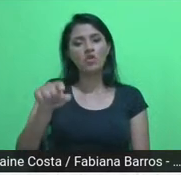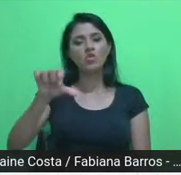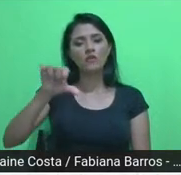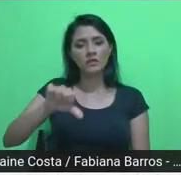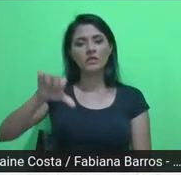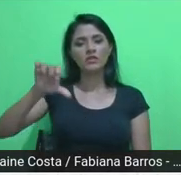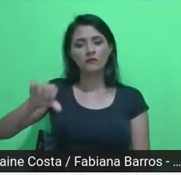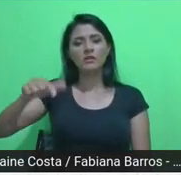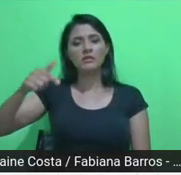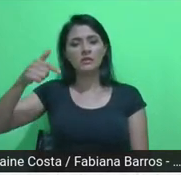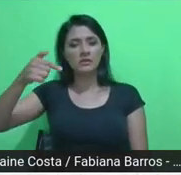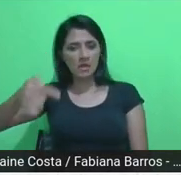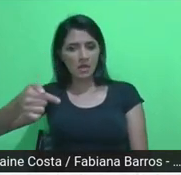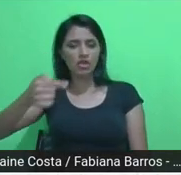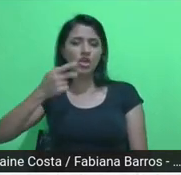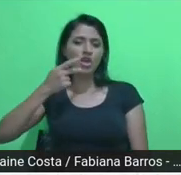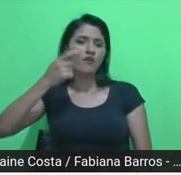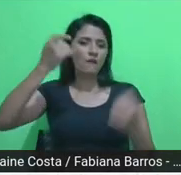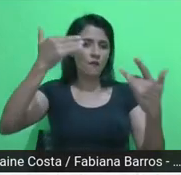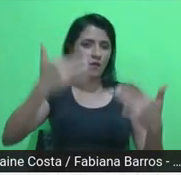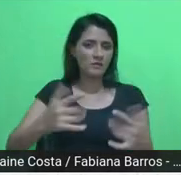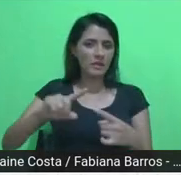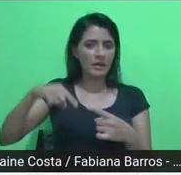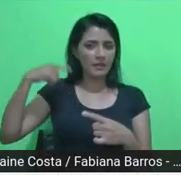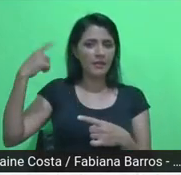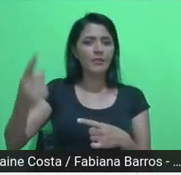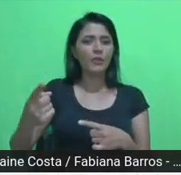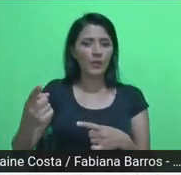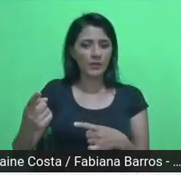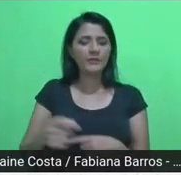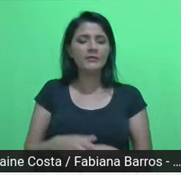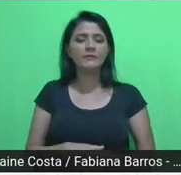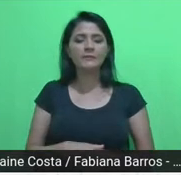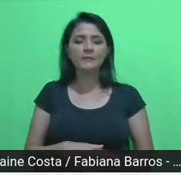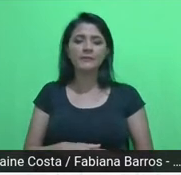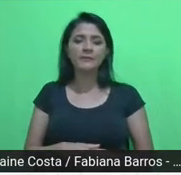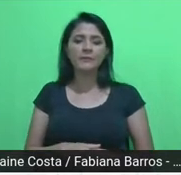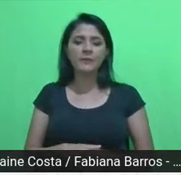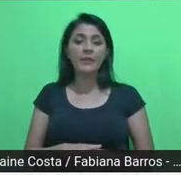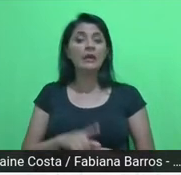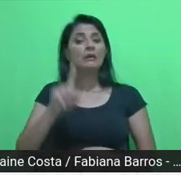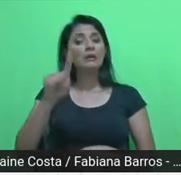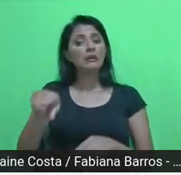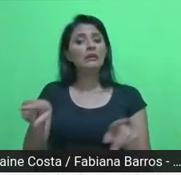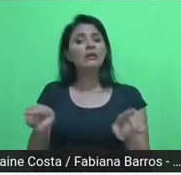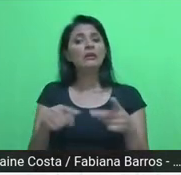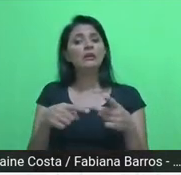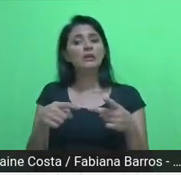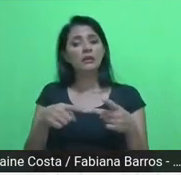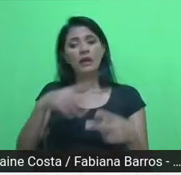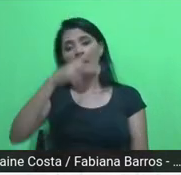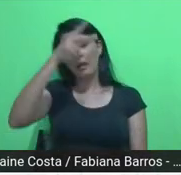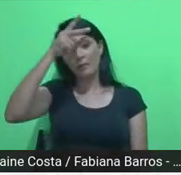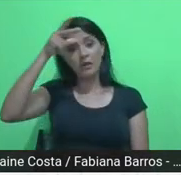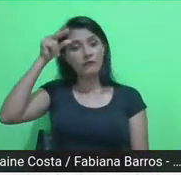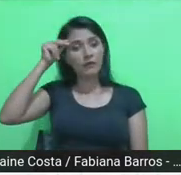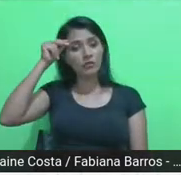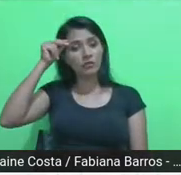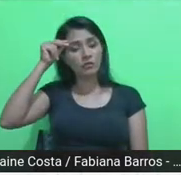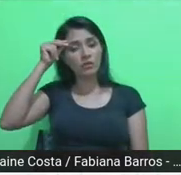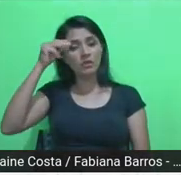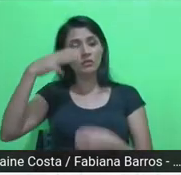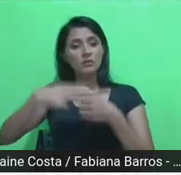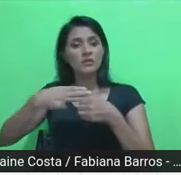que eu vou falar um pouquinho mais dele daqui a pouco, e a Prefeitura do município de São Paulo, que